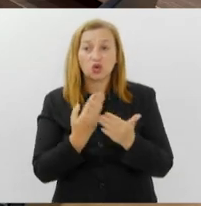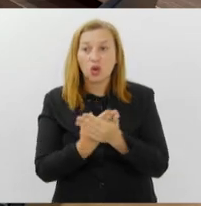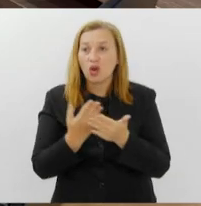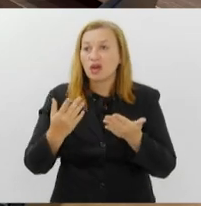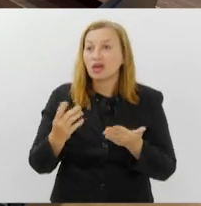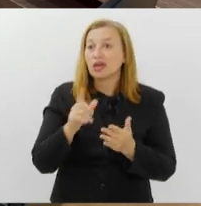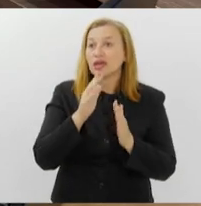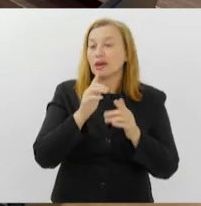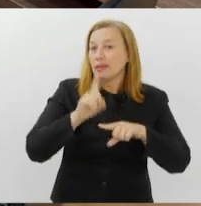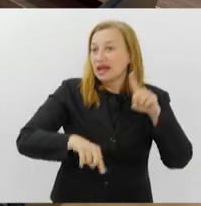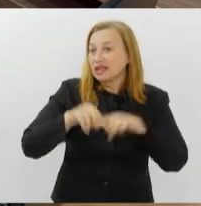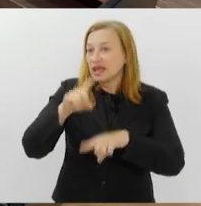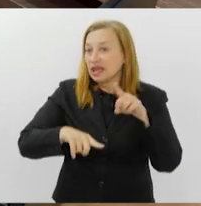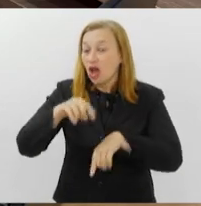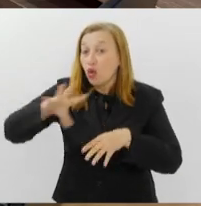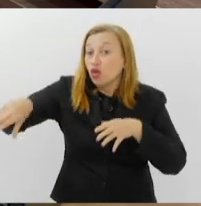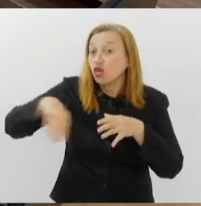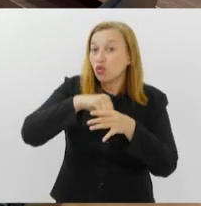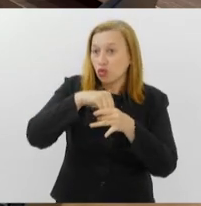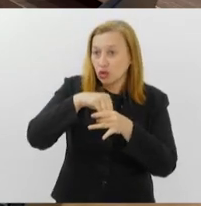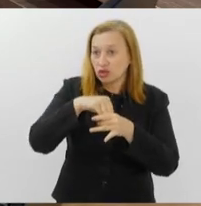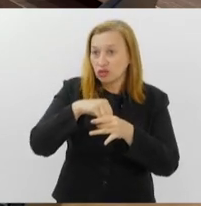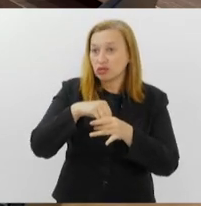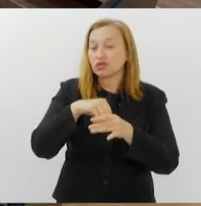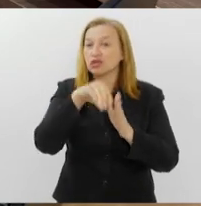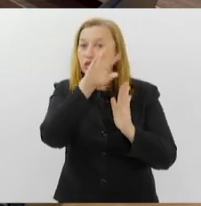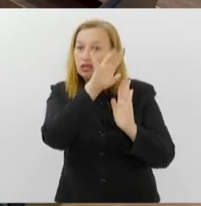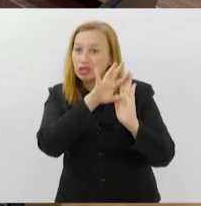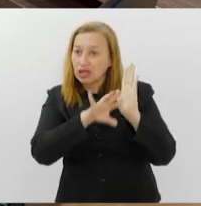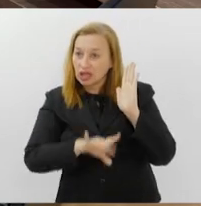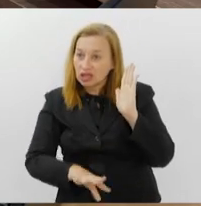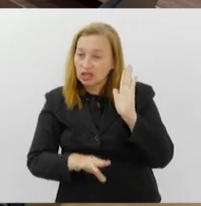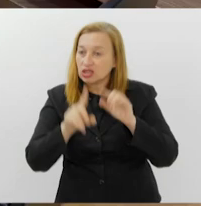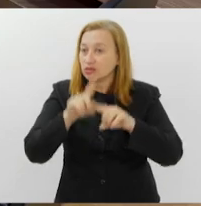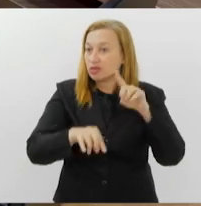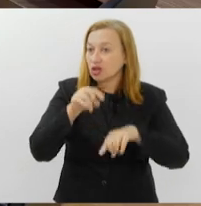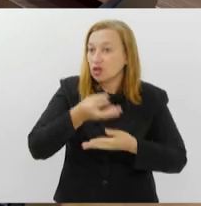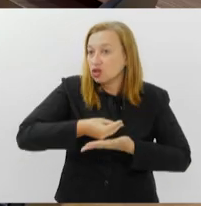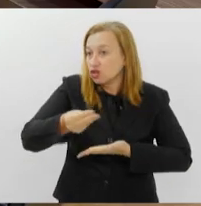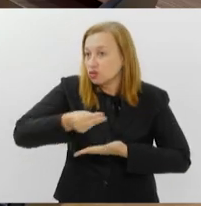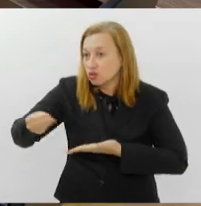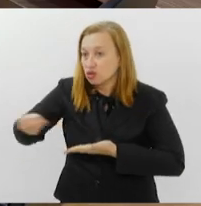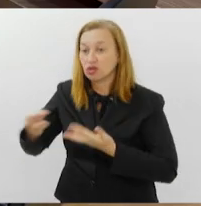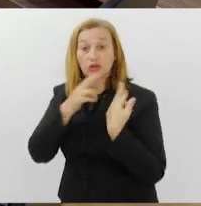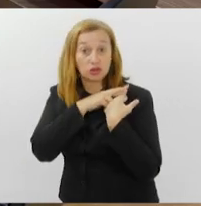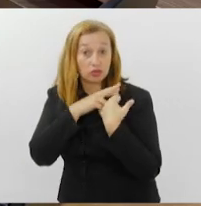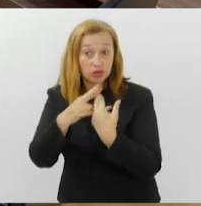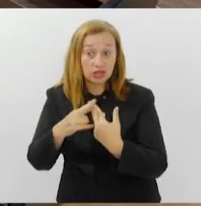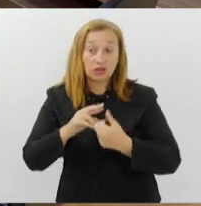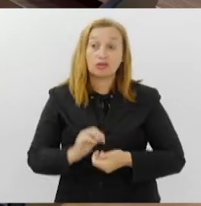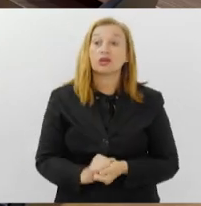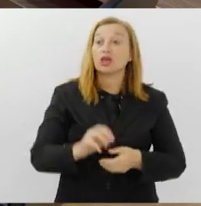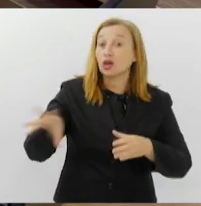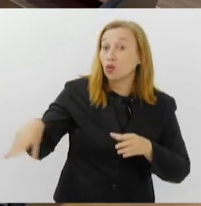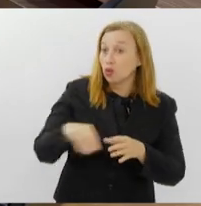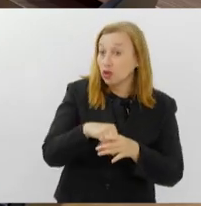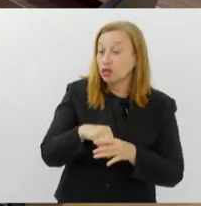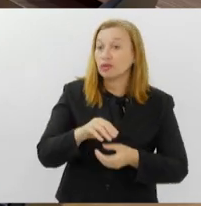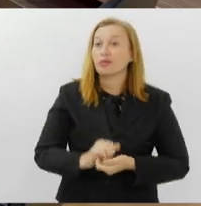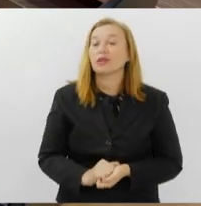coletivo incluído nas listas de material que estão sendo distribuídas aos responsáveis, incluindo